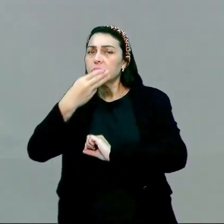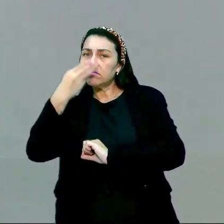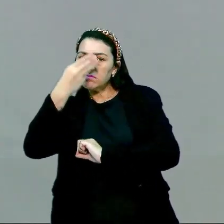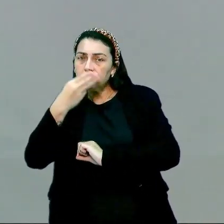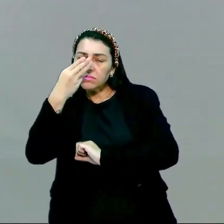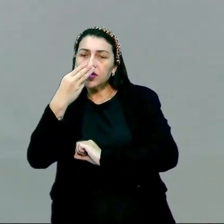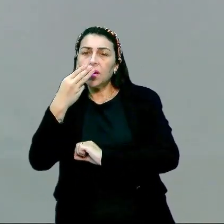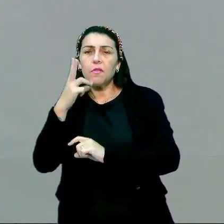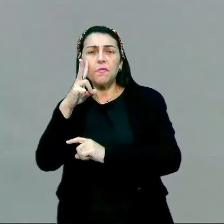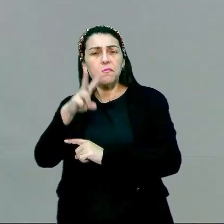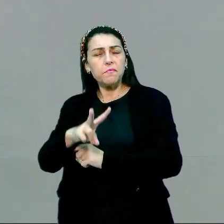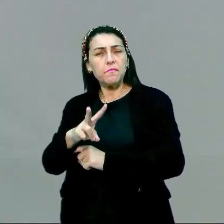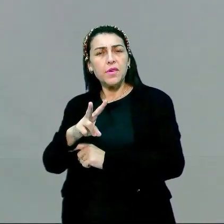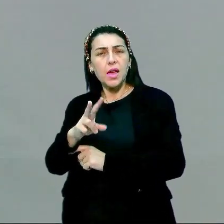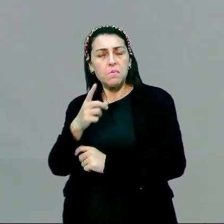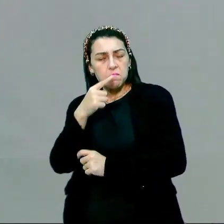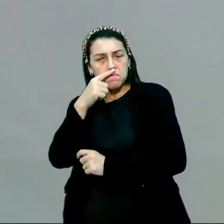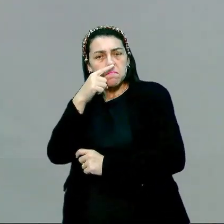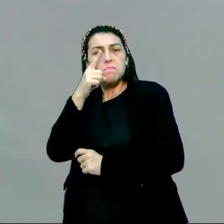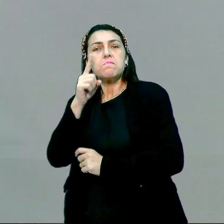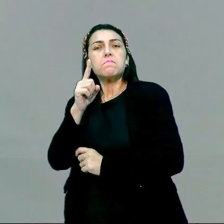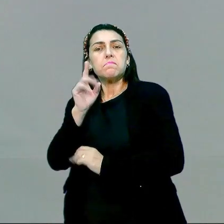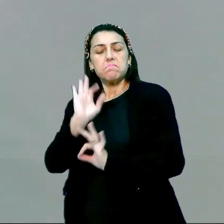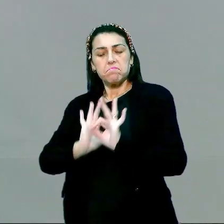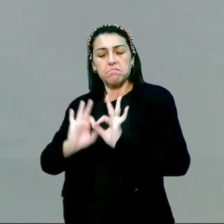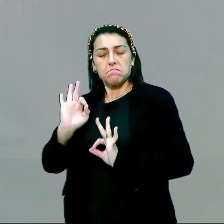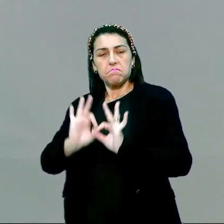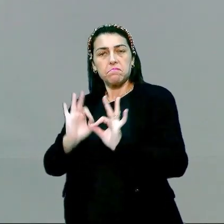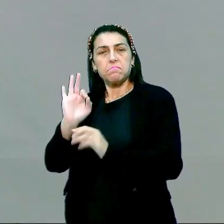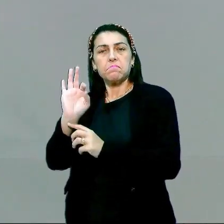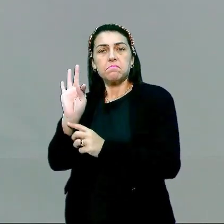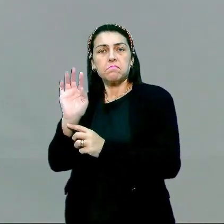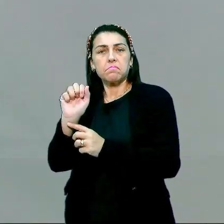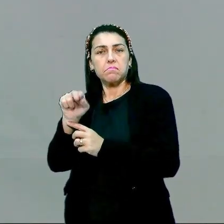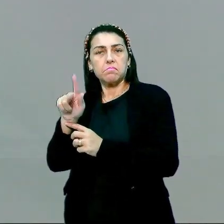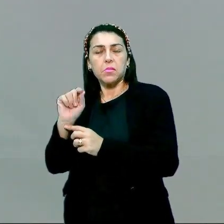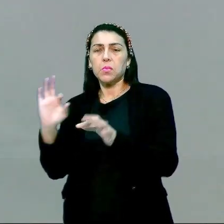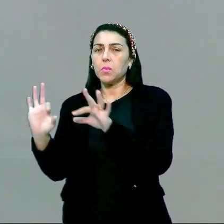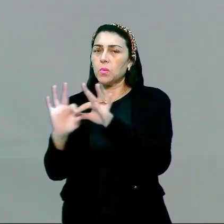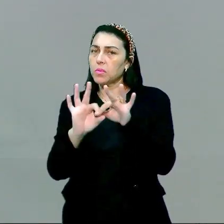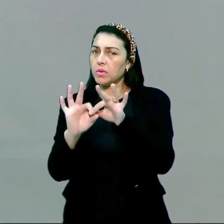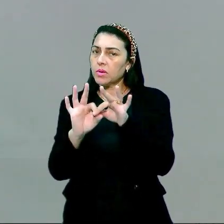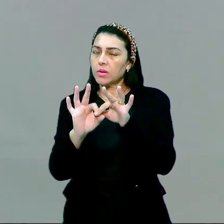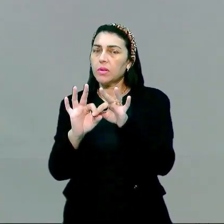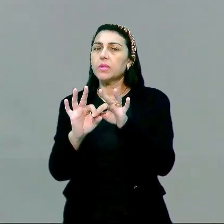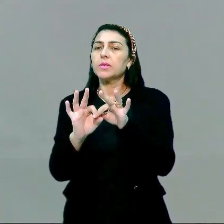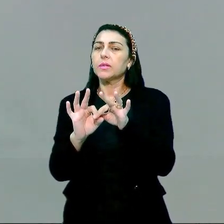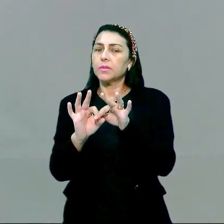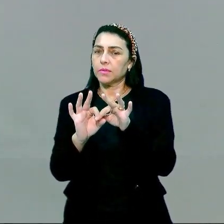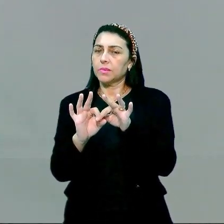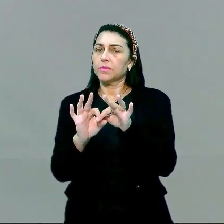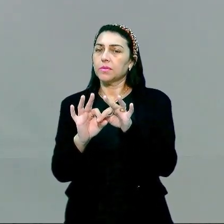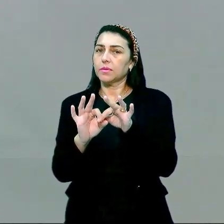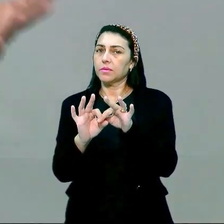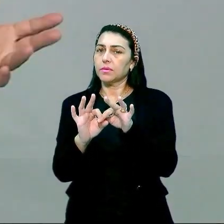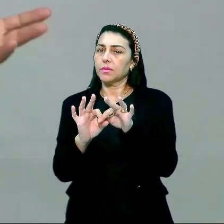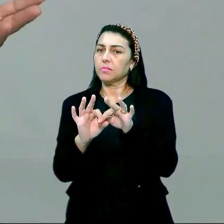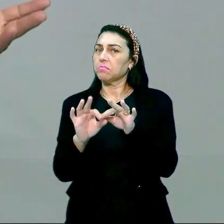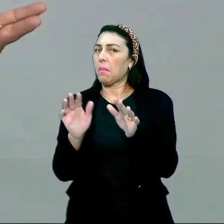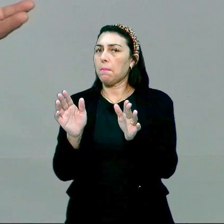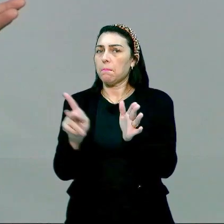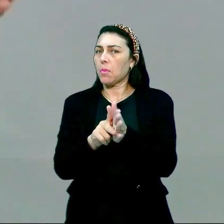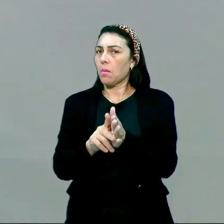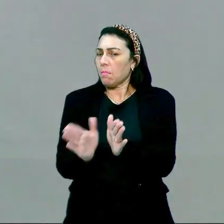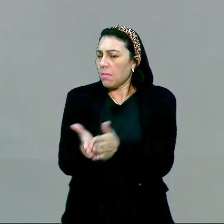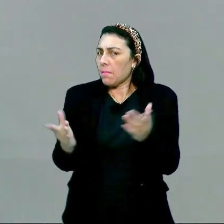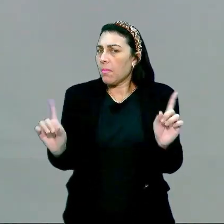tango como uma dança tão elegante, tão chique, dança de salão, parece que é algo do contexto aí, né, aquele negócio aí, que não é pra pobre,